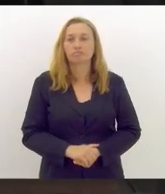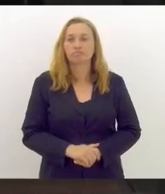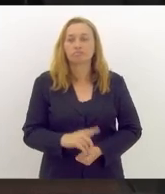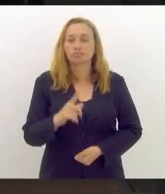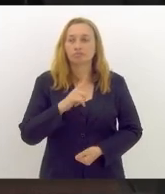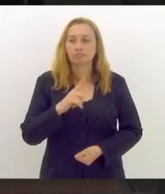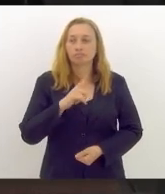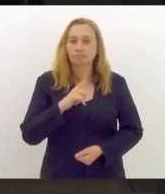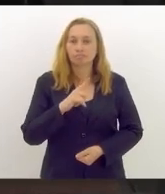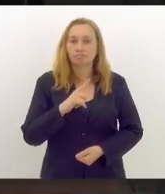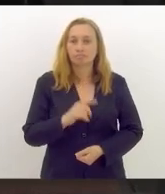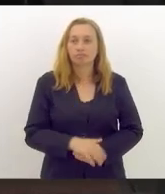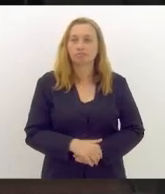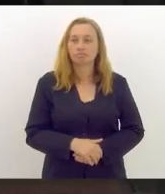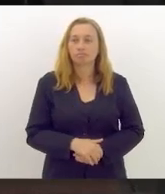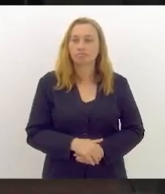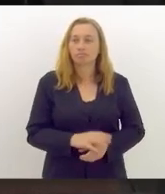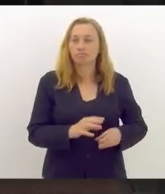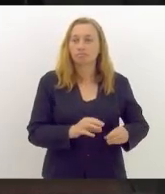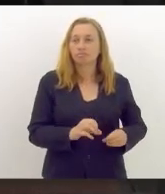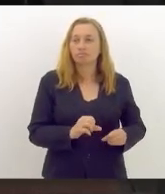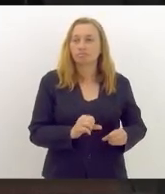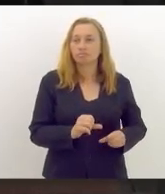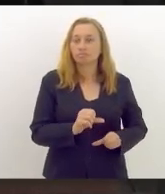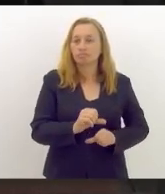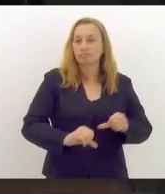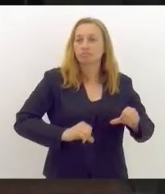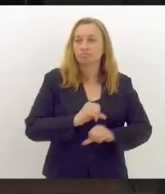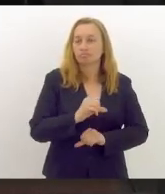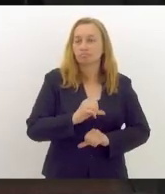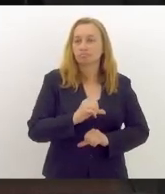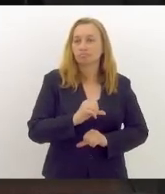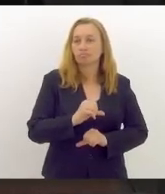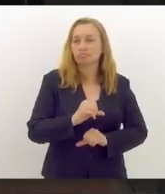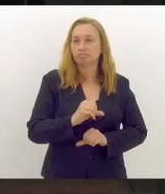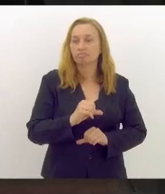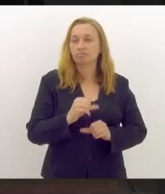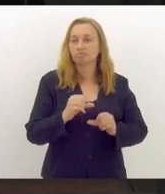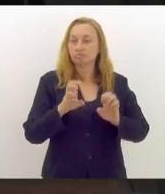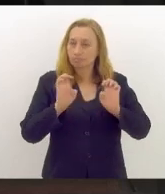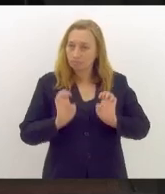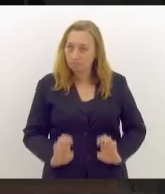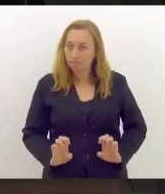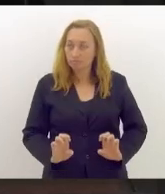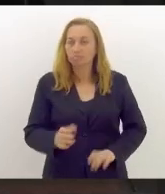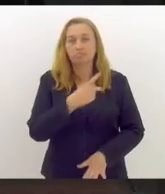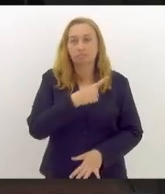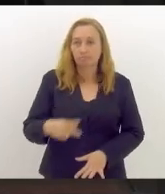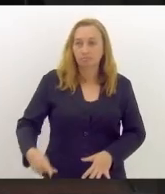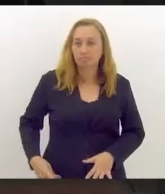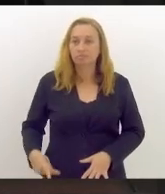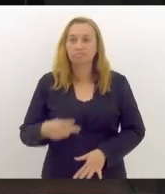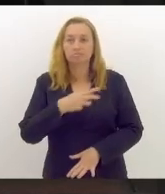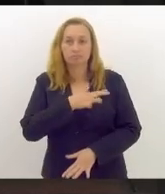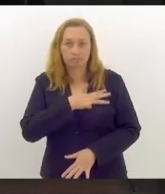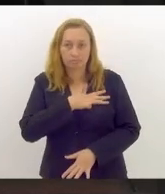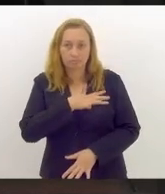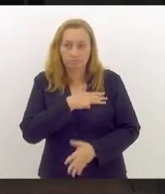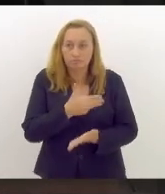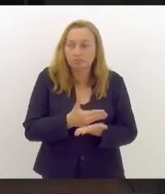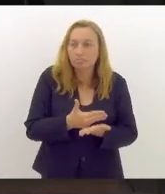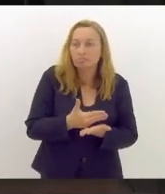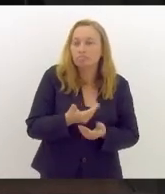transição civilizada e democrática, que o governo eleito, que o presidente eleito comece as